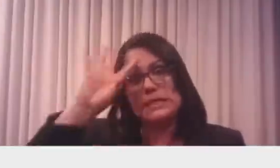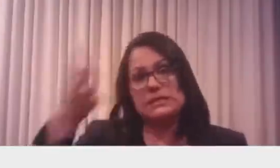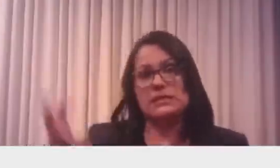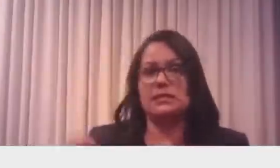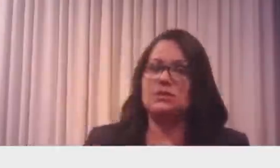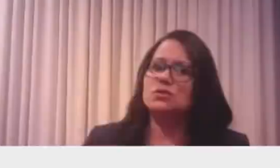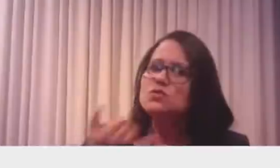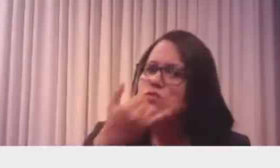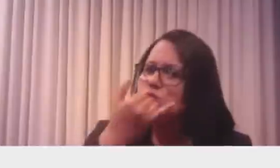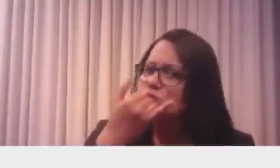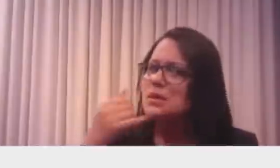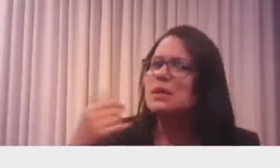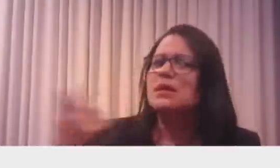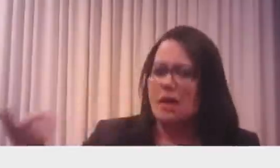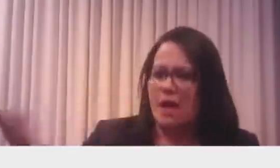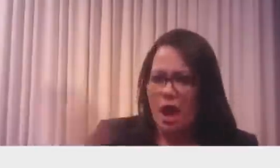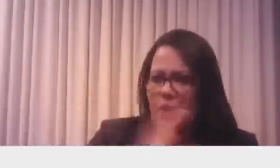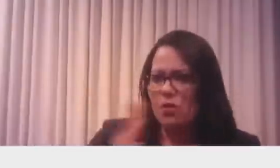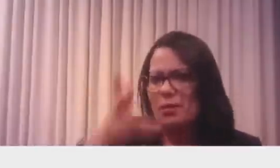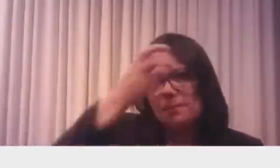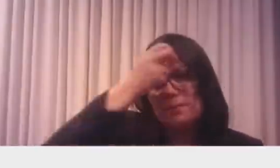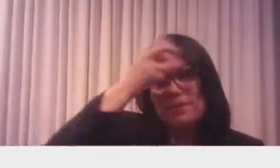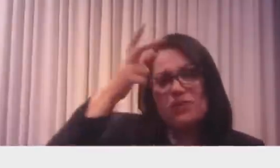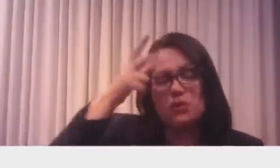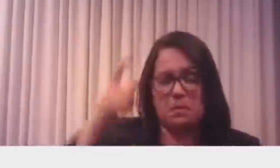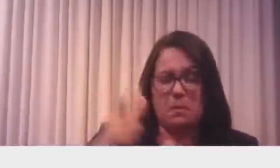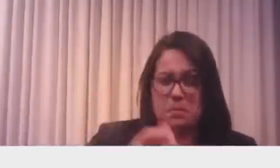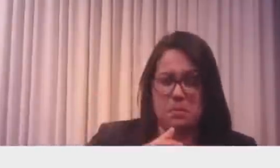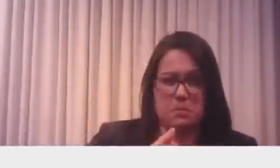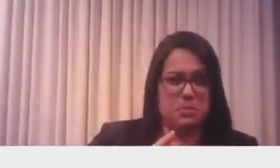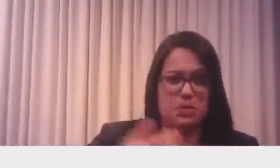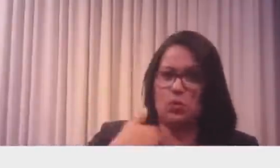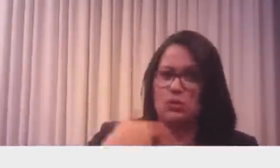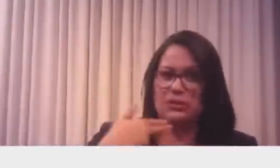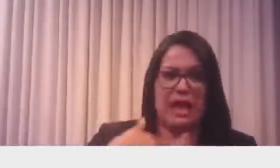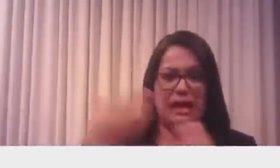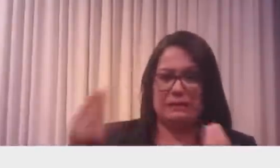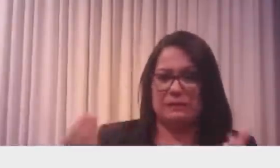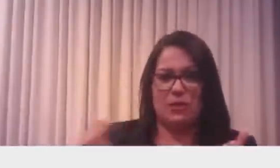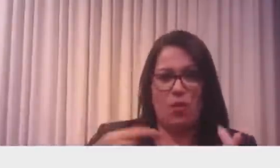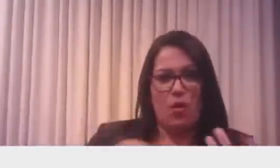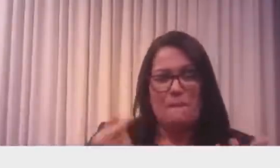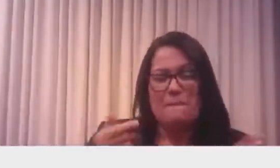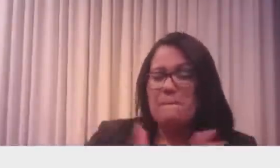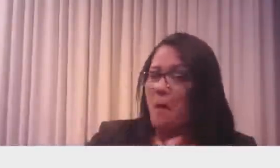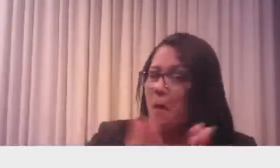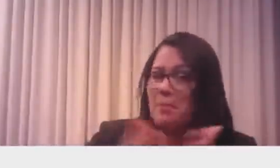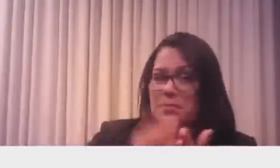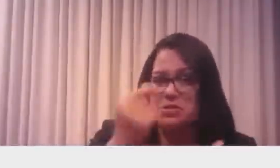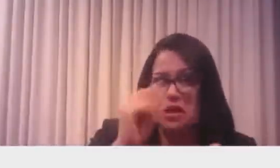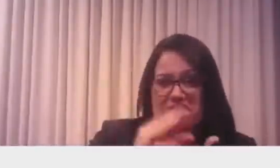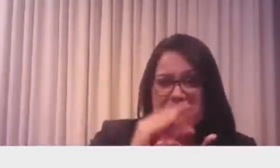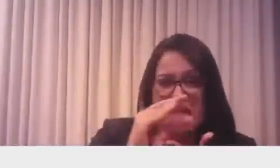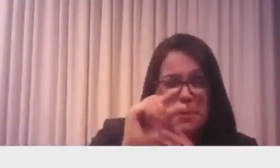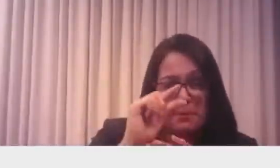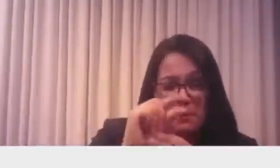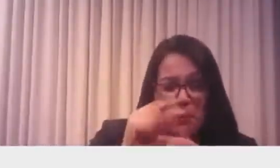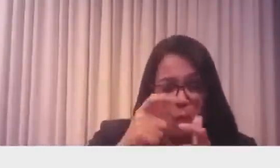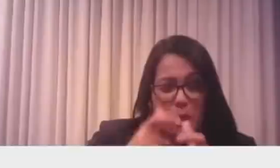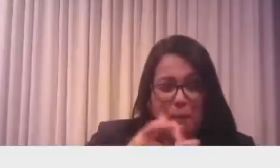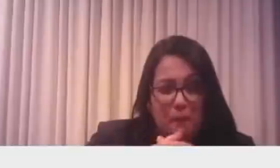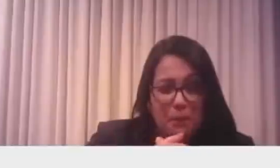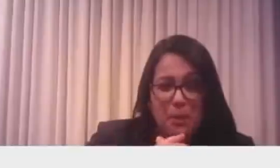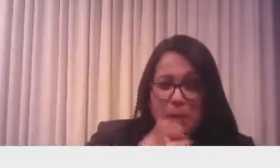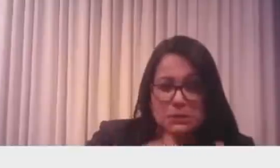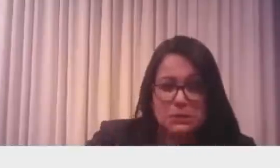análise, com todo o respeito ao prefeito, dado o grau de pobreza até do município, o local que ele se encontra,